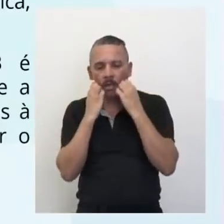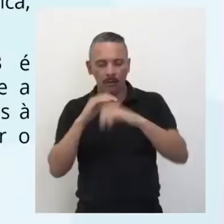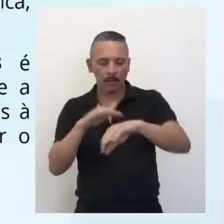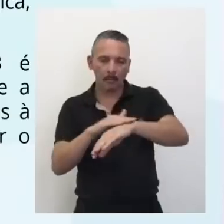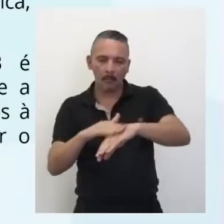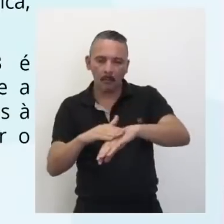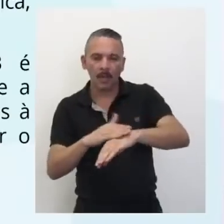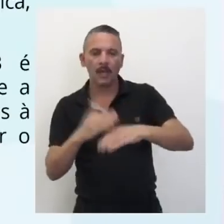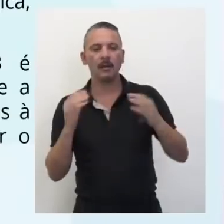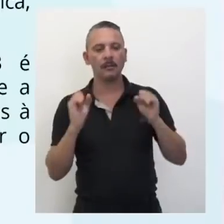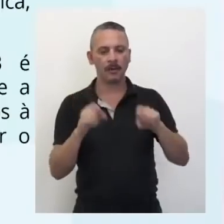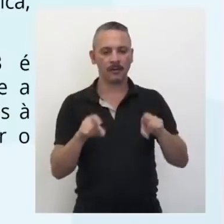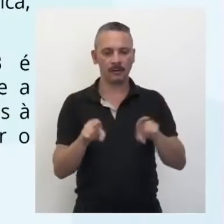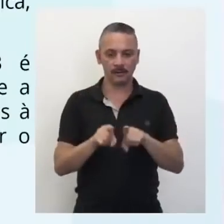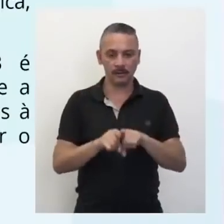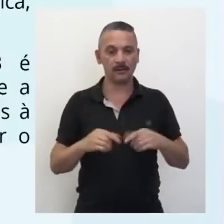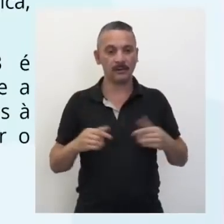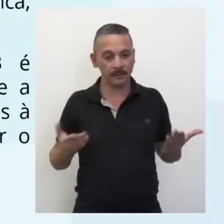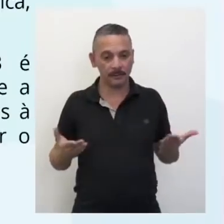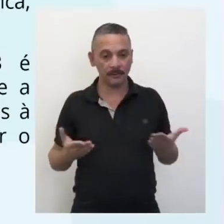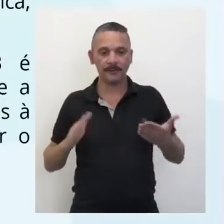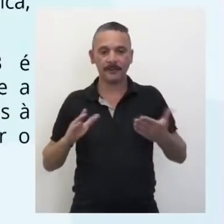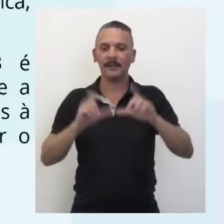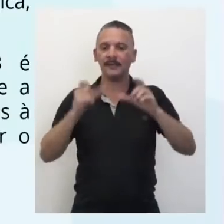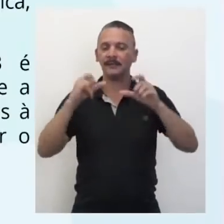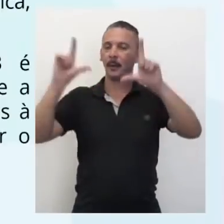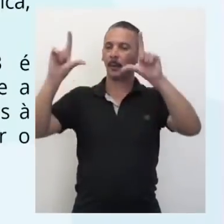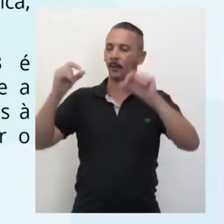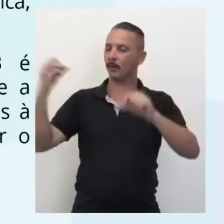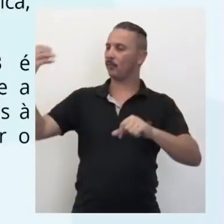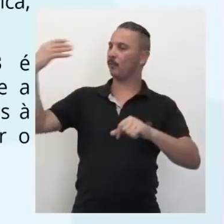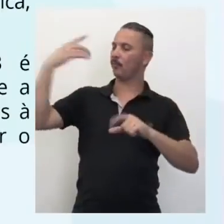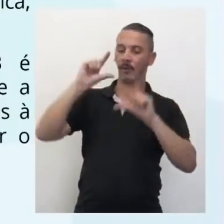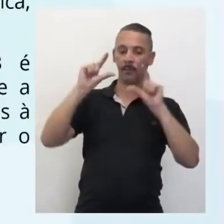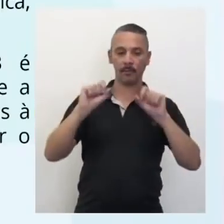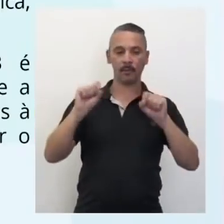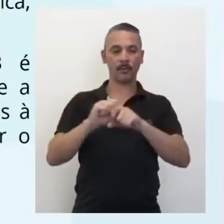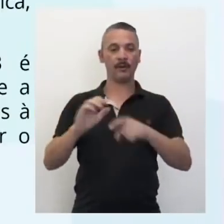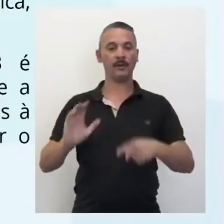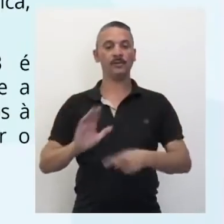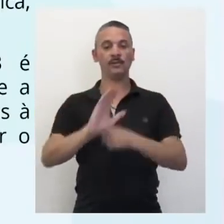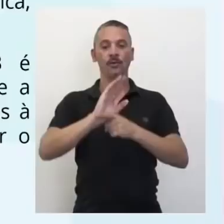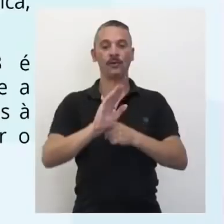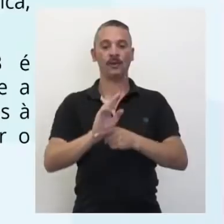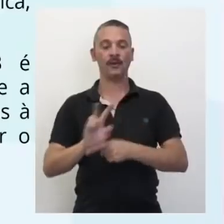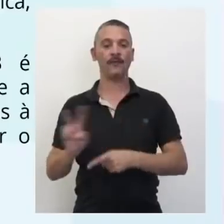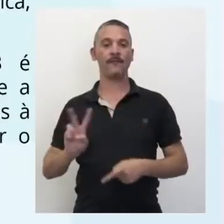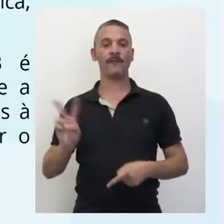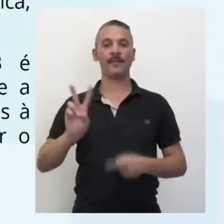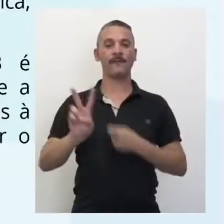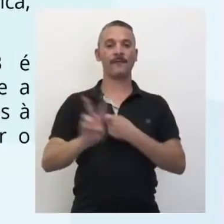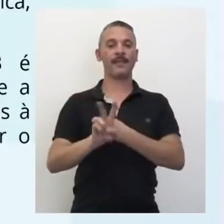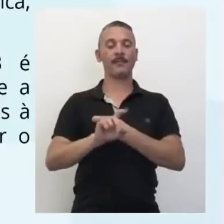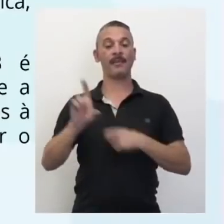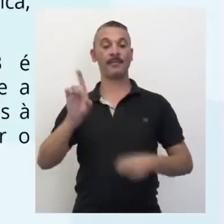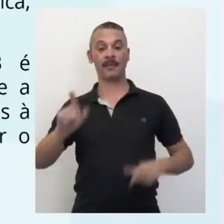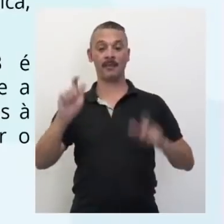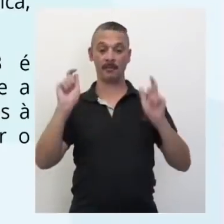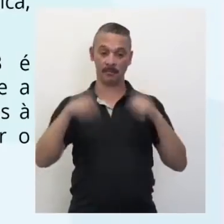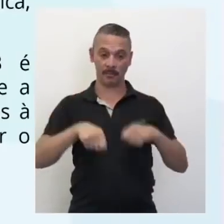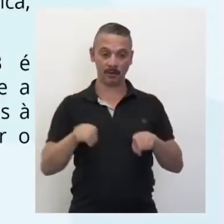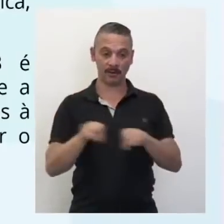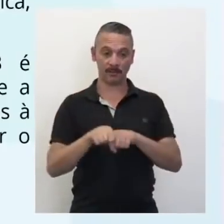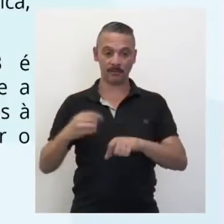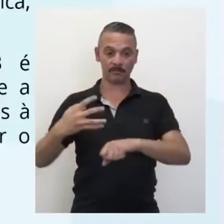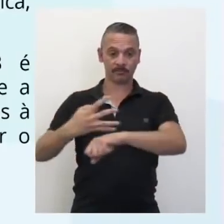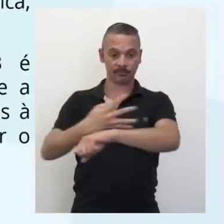Mas em baixa dosagem é até benéfico, sendo essencial, por exemplo, para a produção de vitamina D. A radiação também pode ser desse tipo